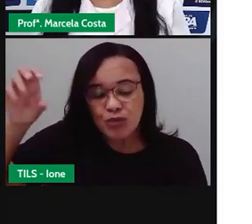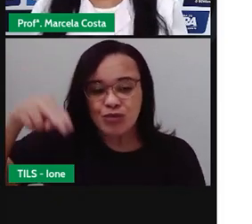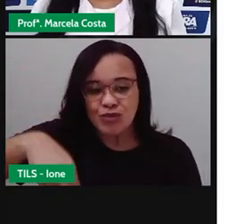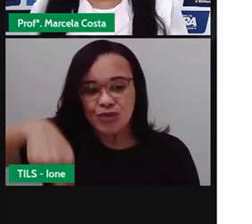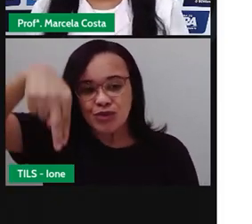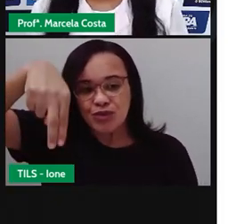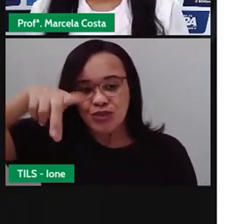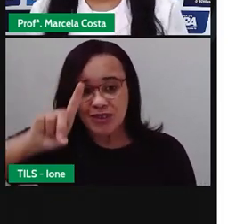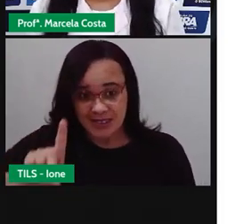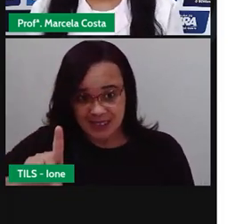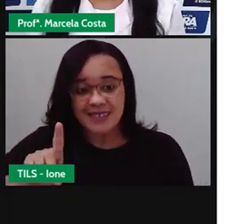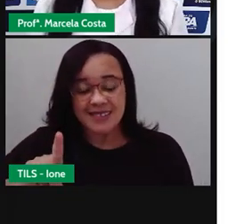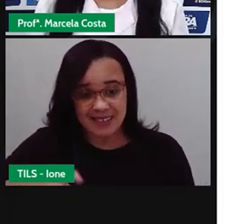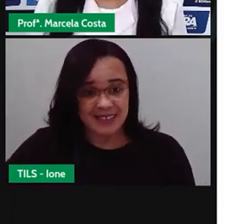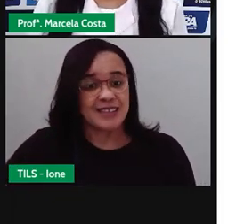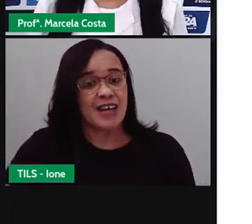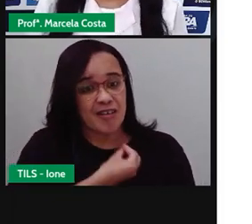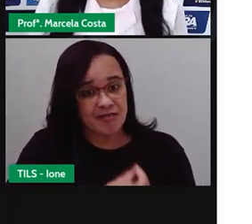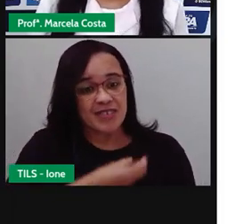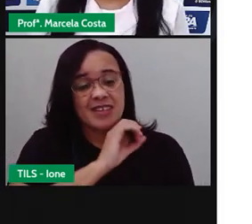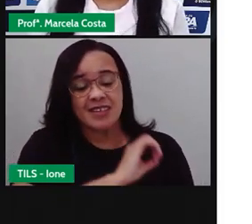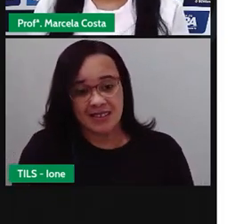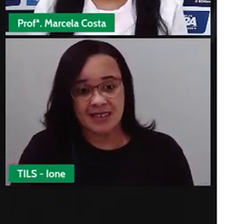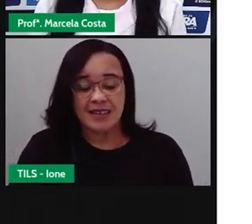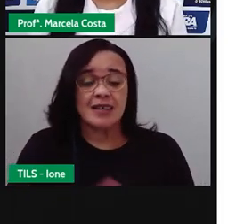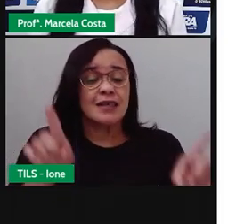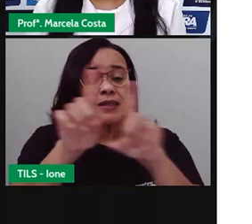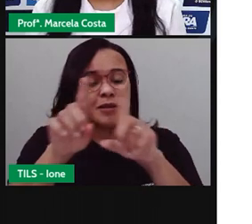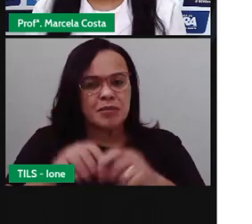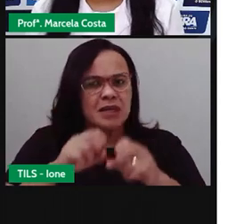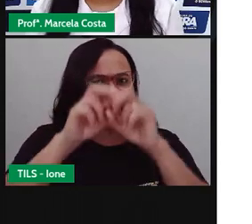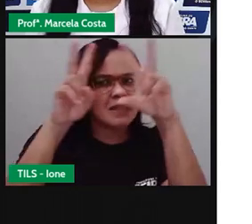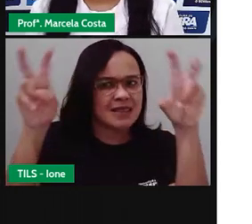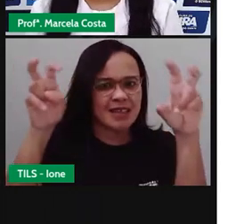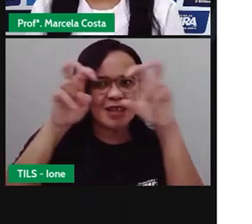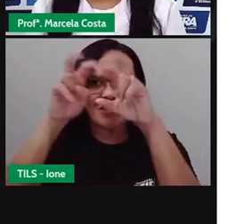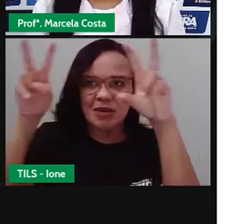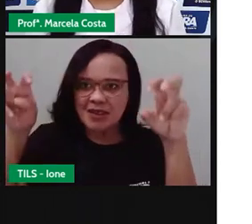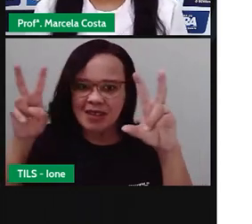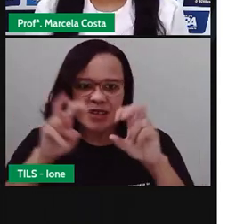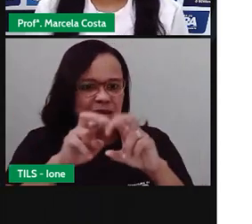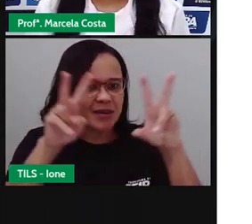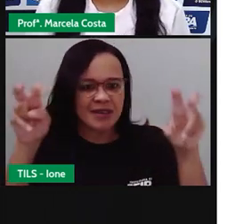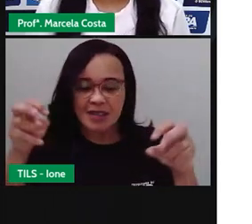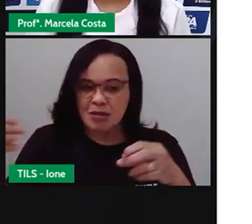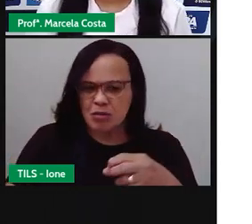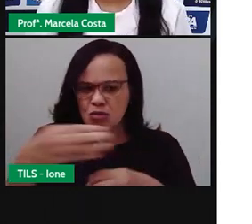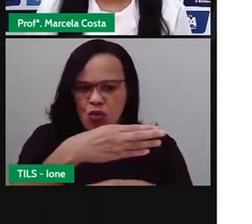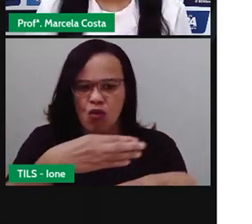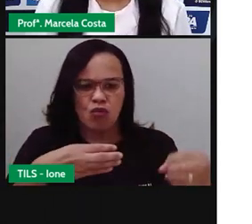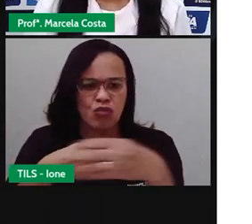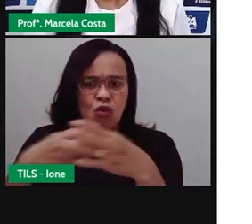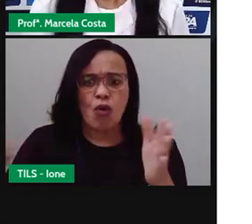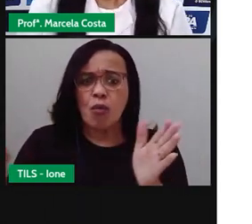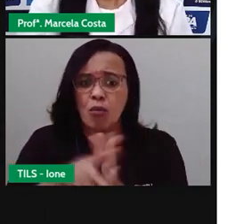outros temas atuais para falar sobre meio ambiente, falar sobre política.